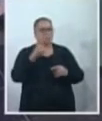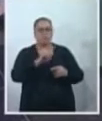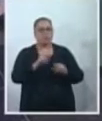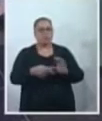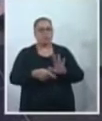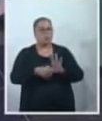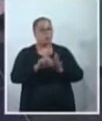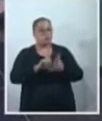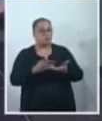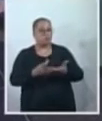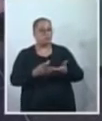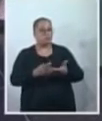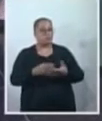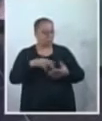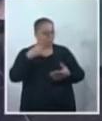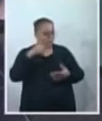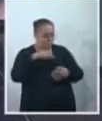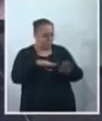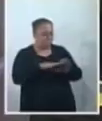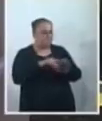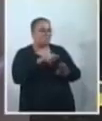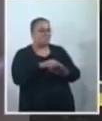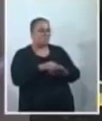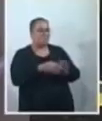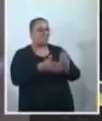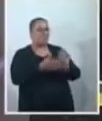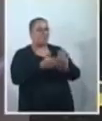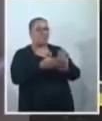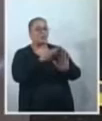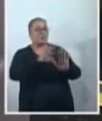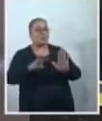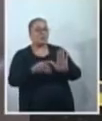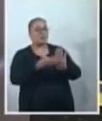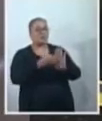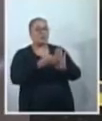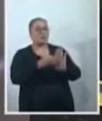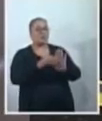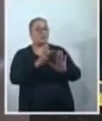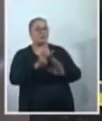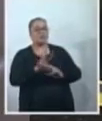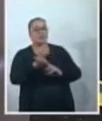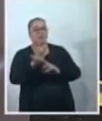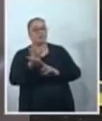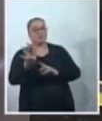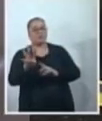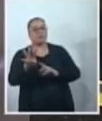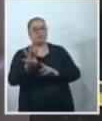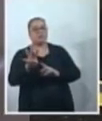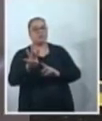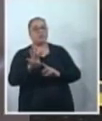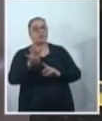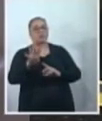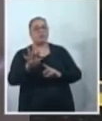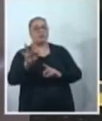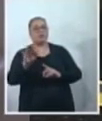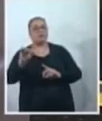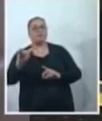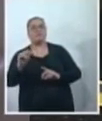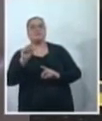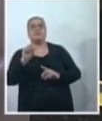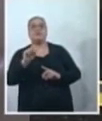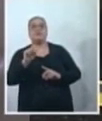A vereadora também propõe aí uma emenda para o Wi-Fi. Ela tem aí o